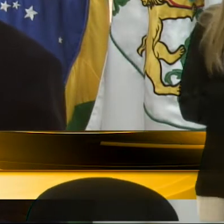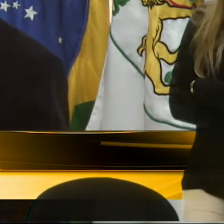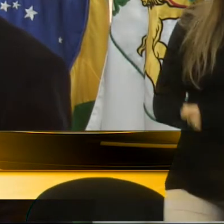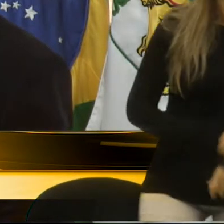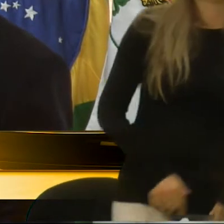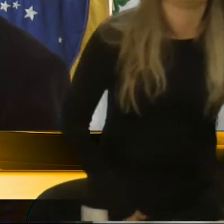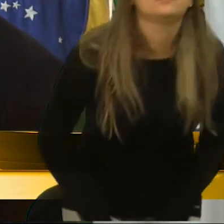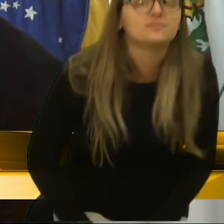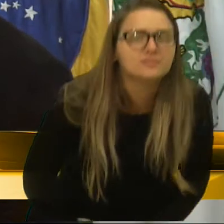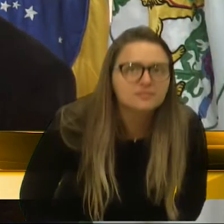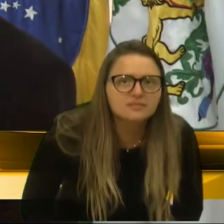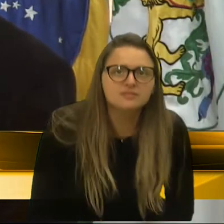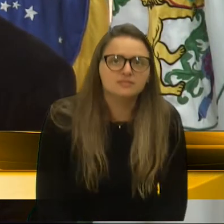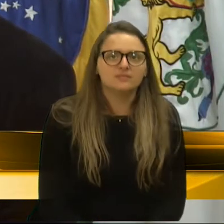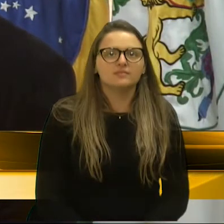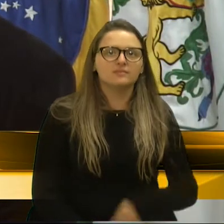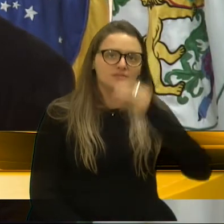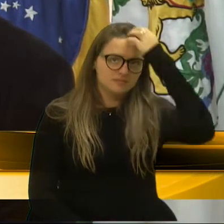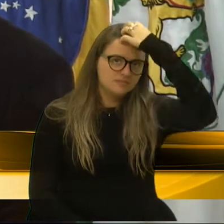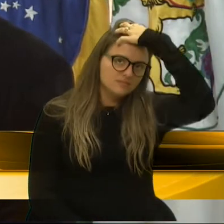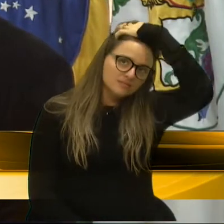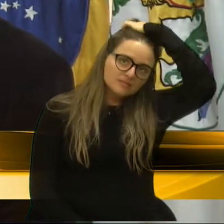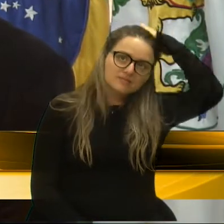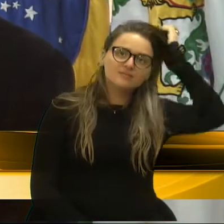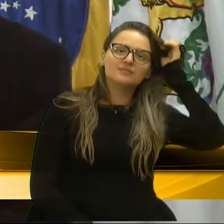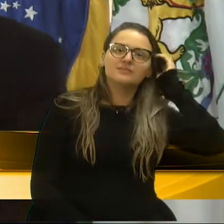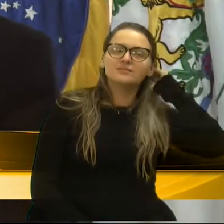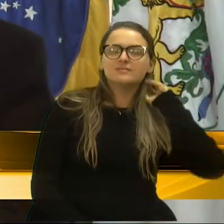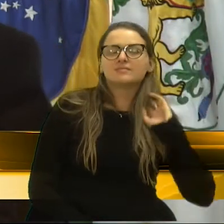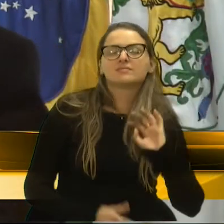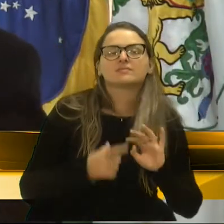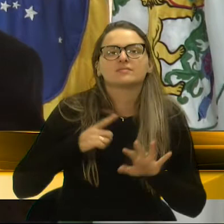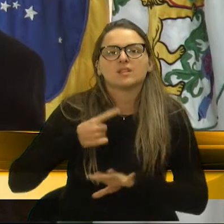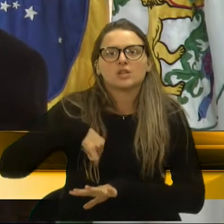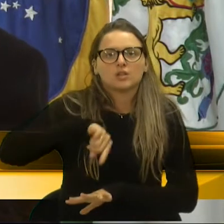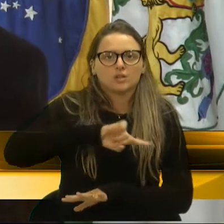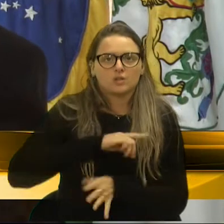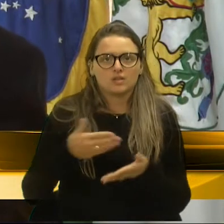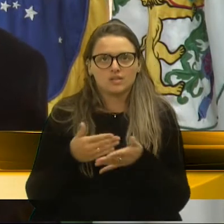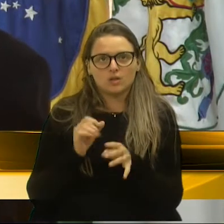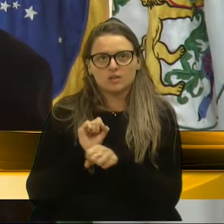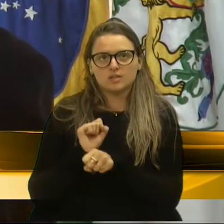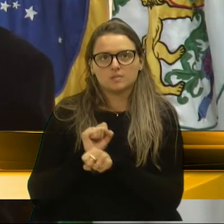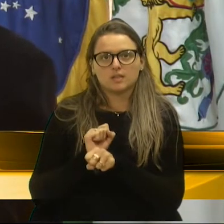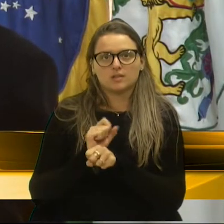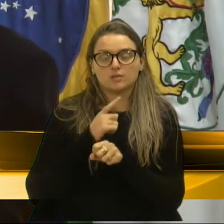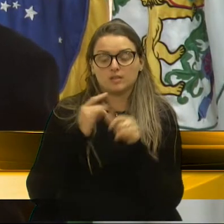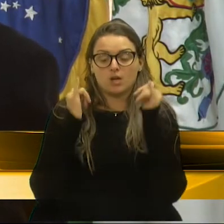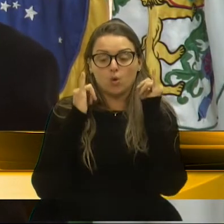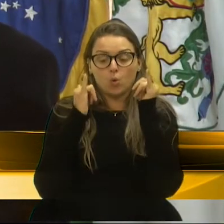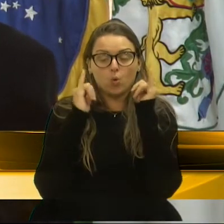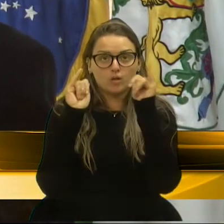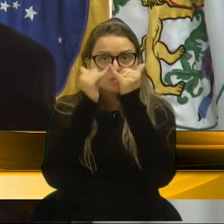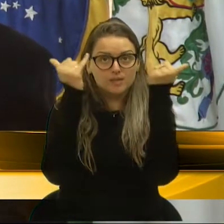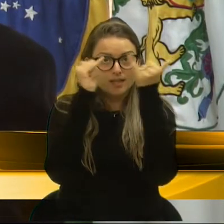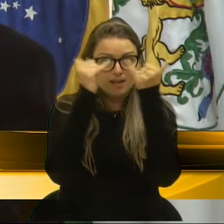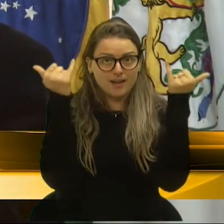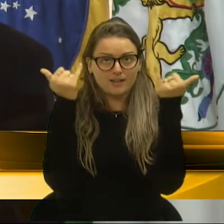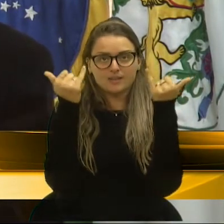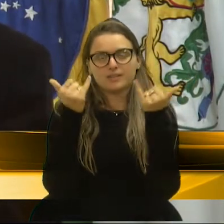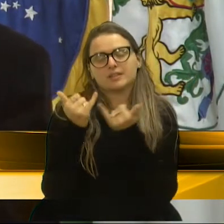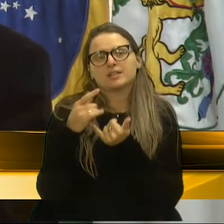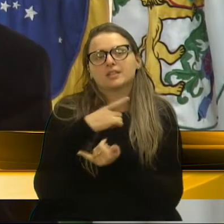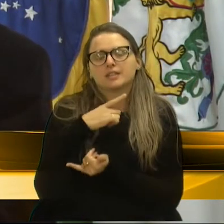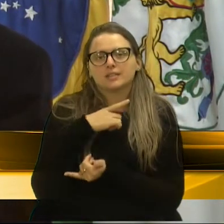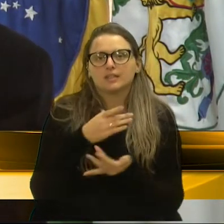vai ser por muito tempo. E nós estamos às vésperas de ter o ônibus elétrico, nós estamos às